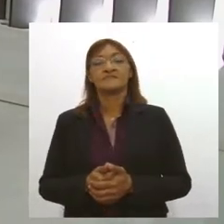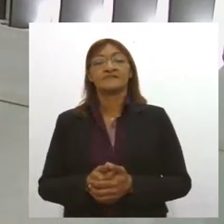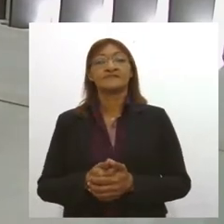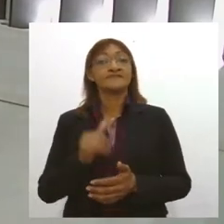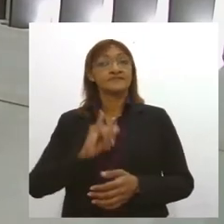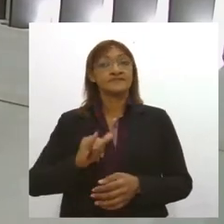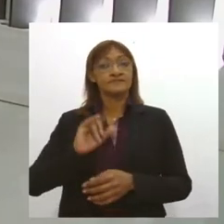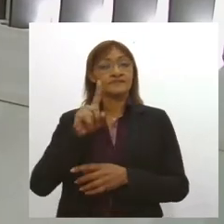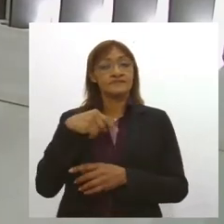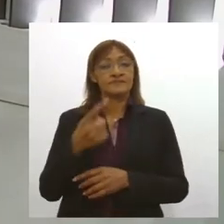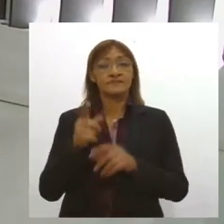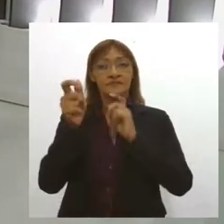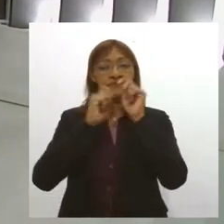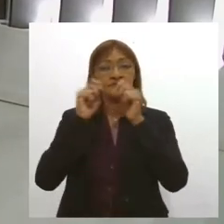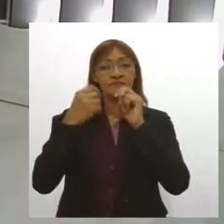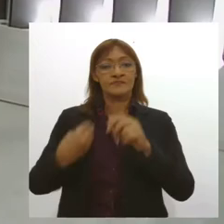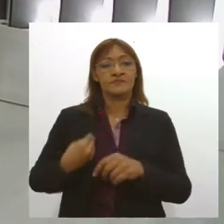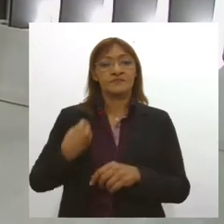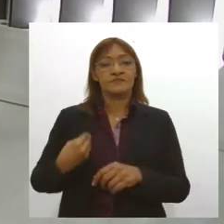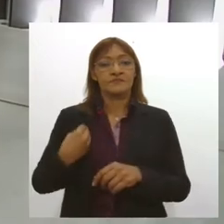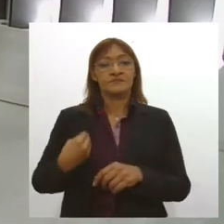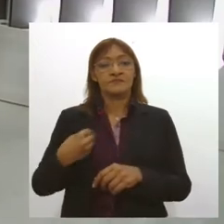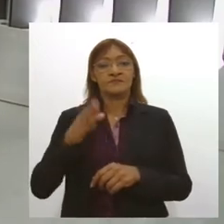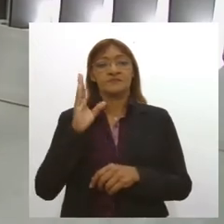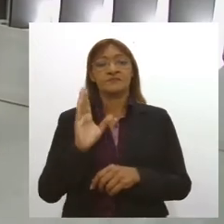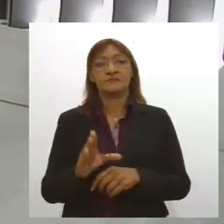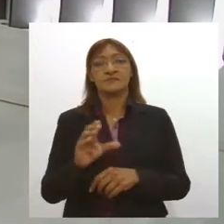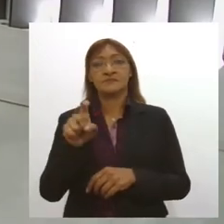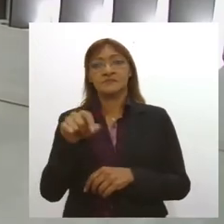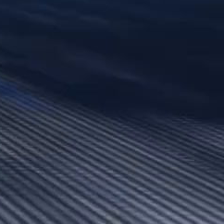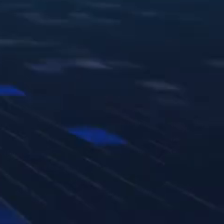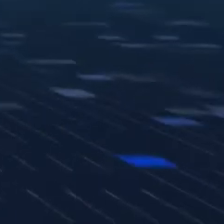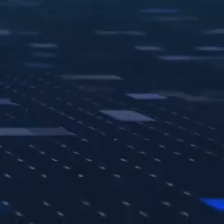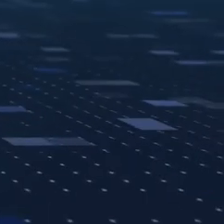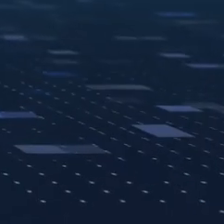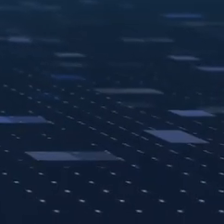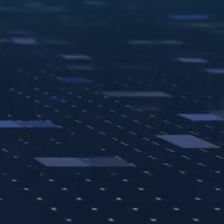próximo bloco, uma entrevista ao vivo sobre a construção do canal de Xinguó Volta em Instantes.